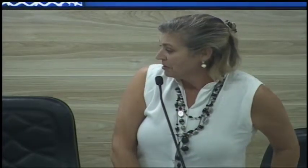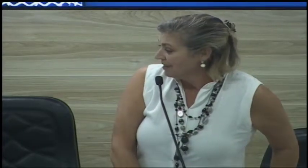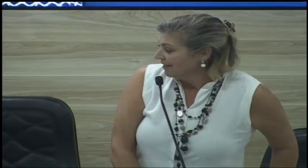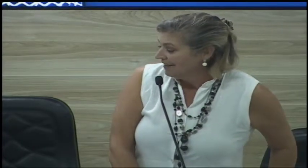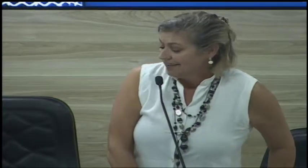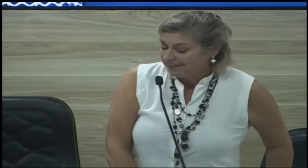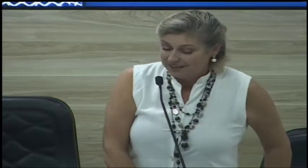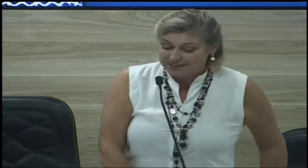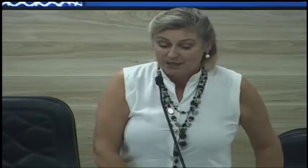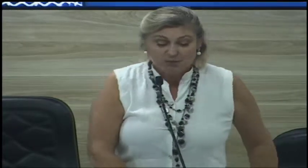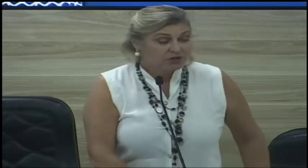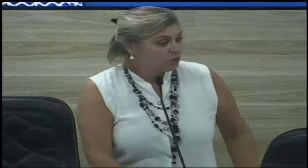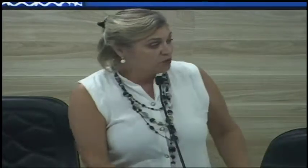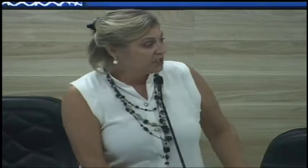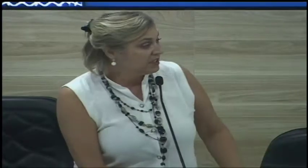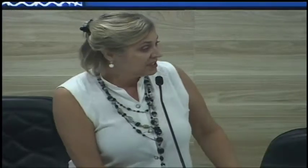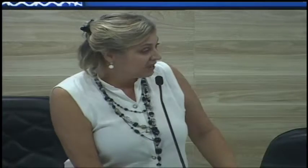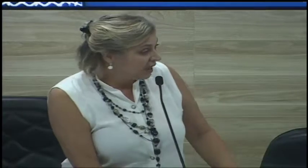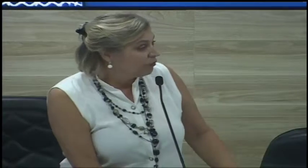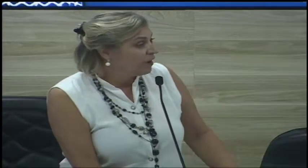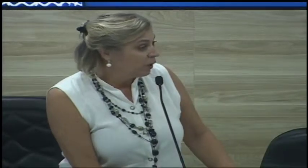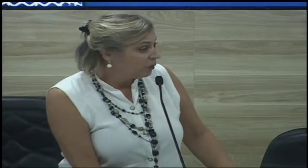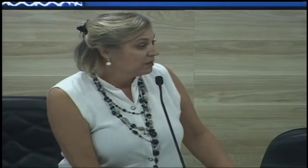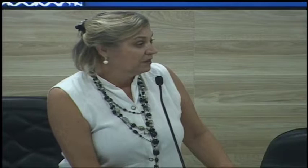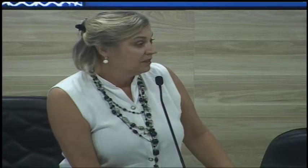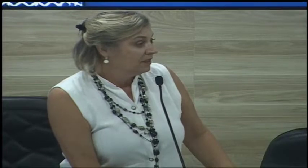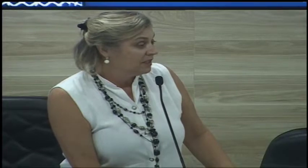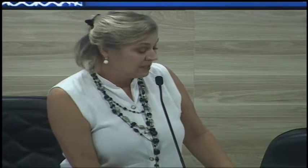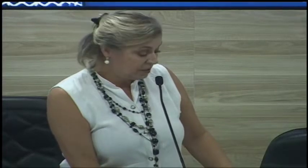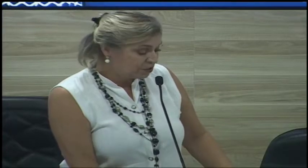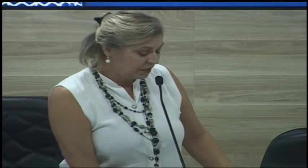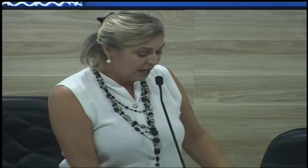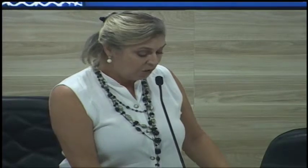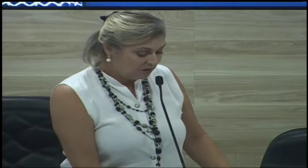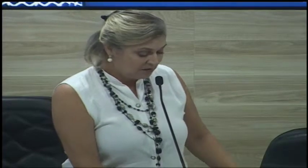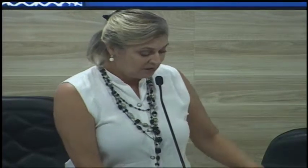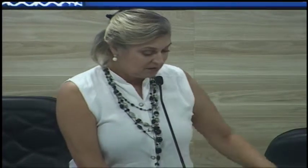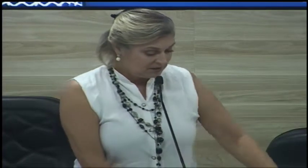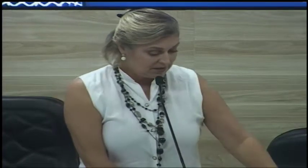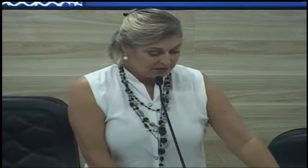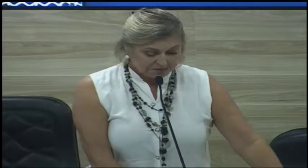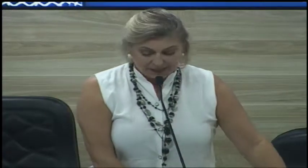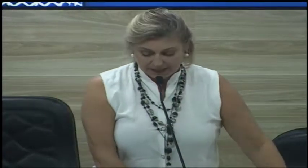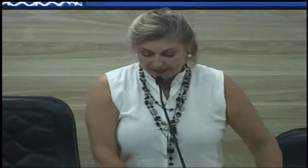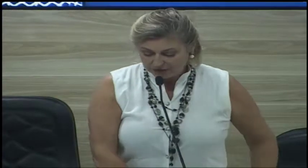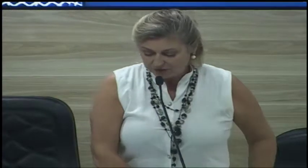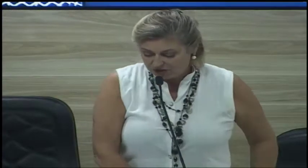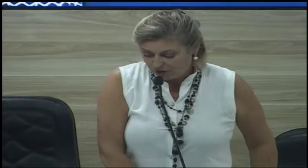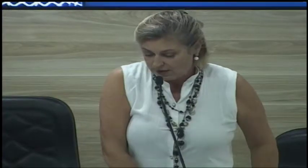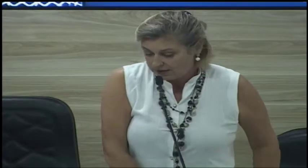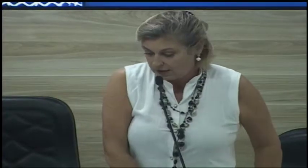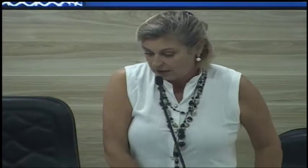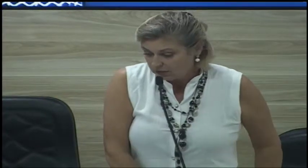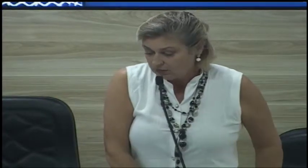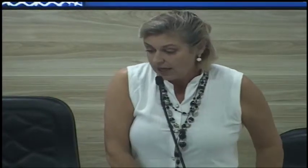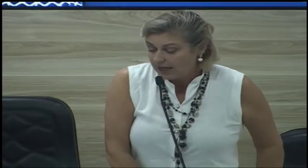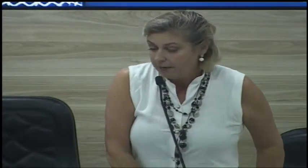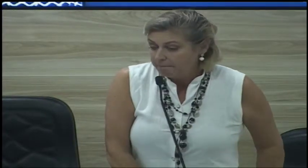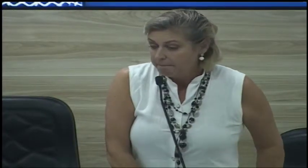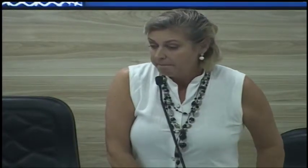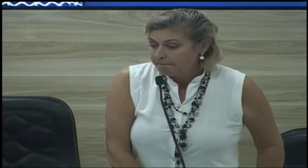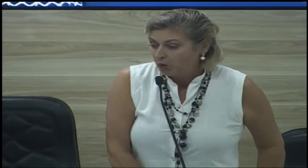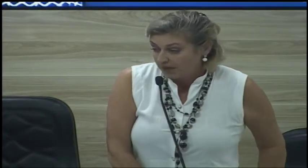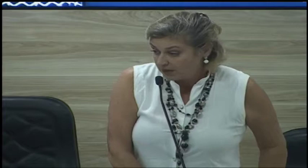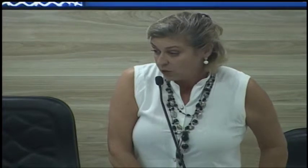onde crescemos, com certeza tem um valor excepcional para cada um de nós. E uma